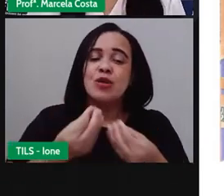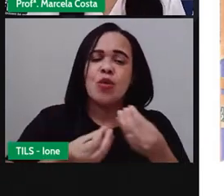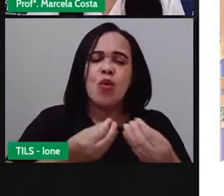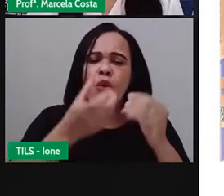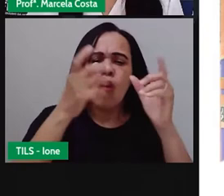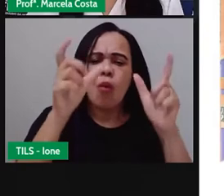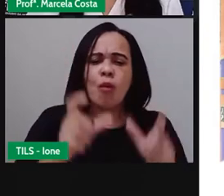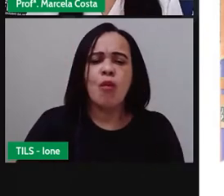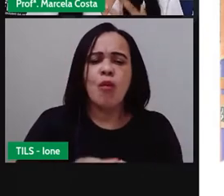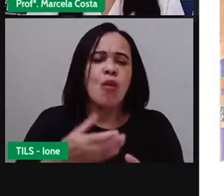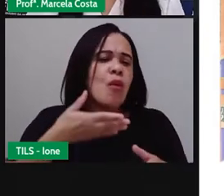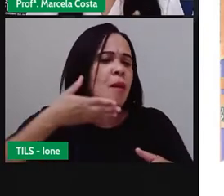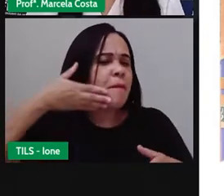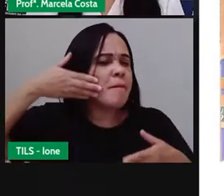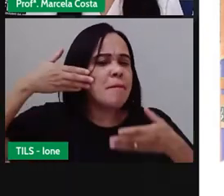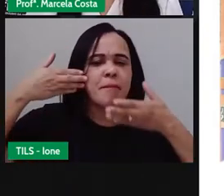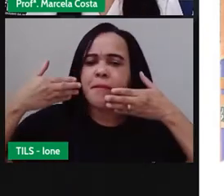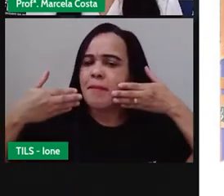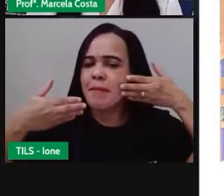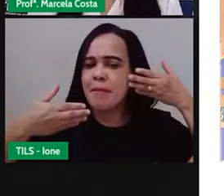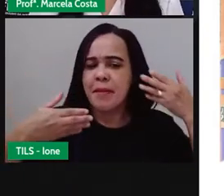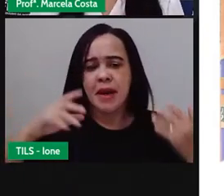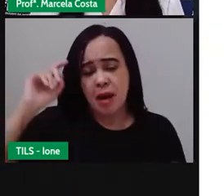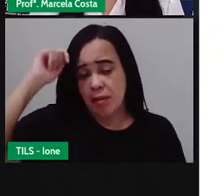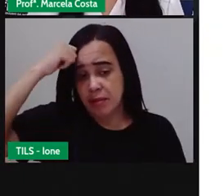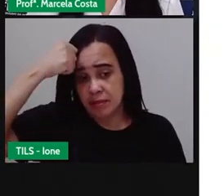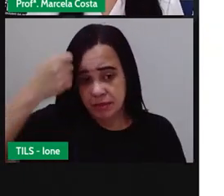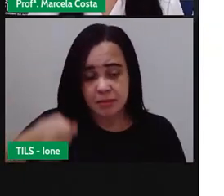como o tom de pele, né? Mulata, preta.